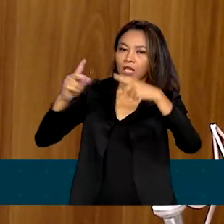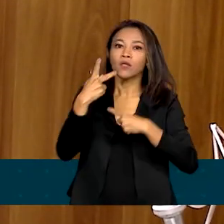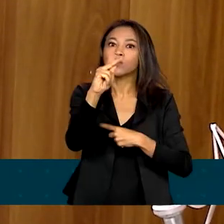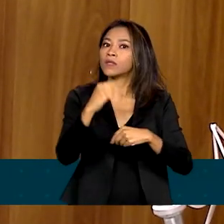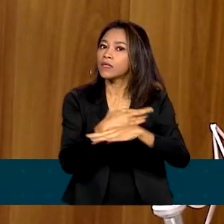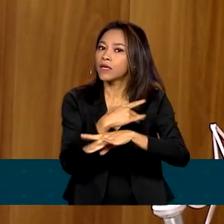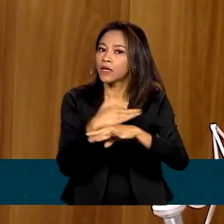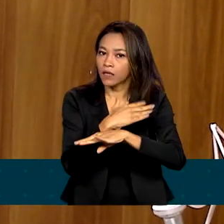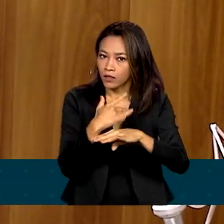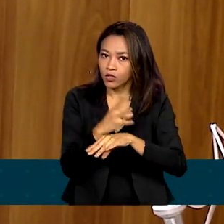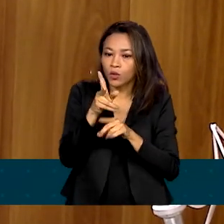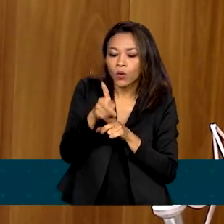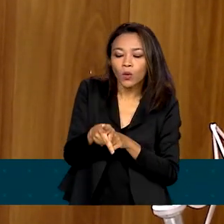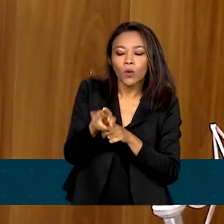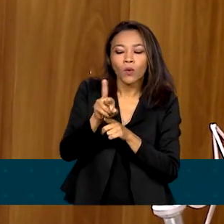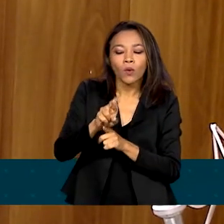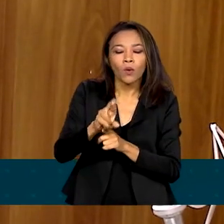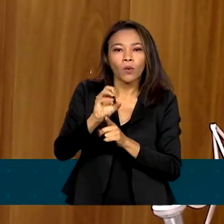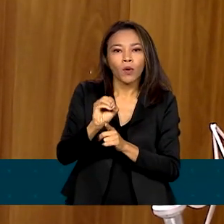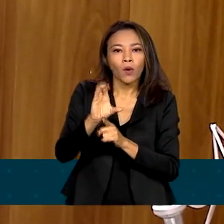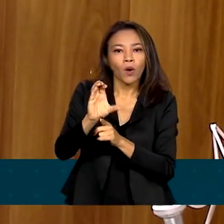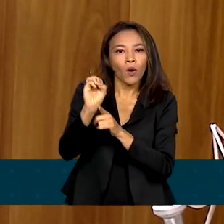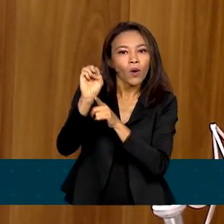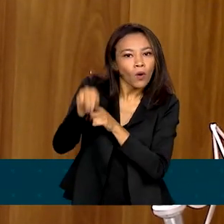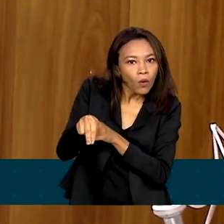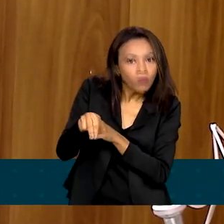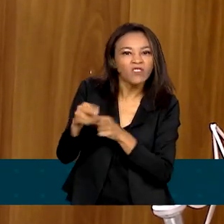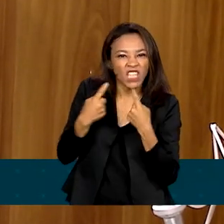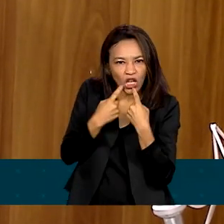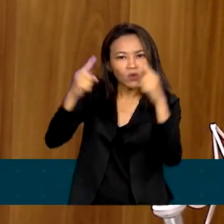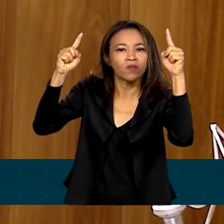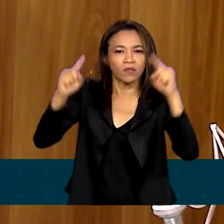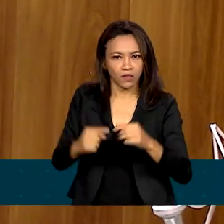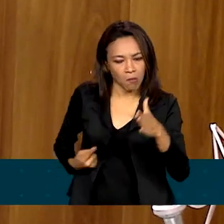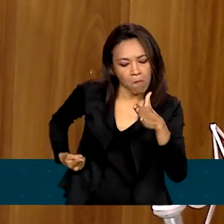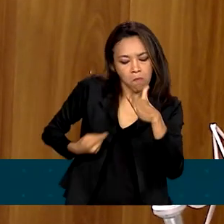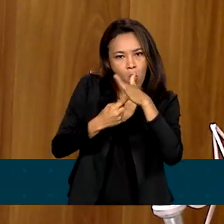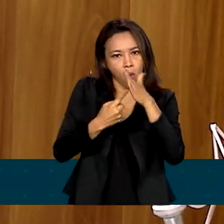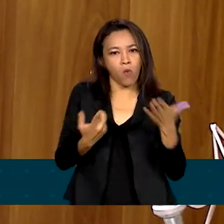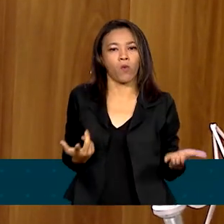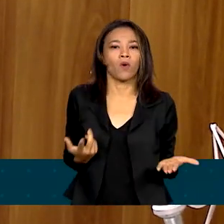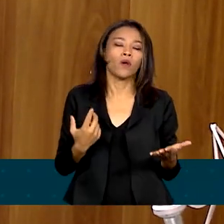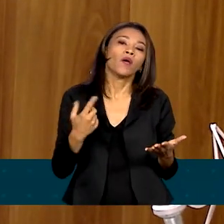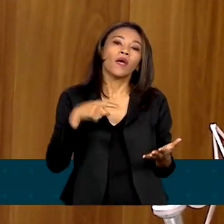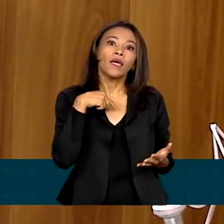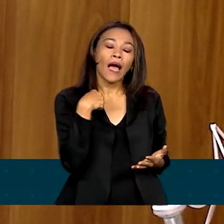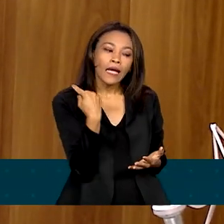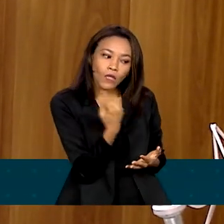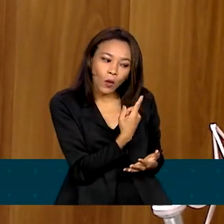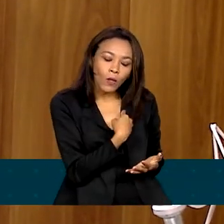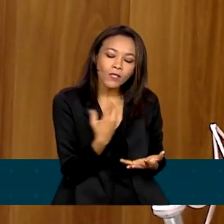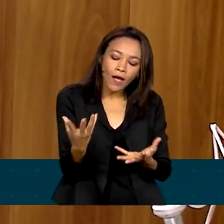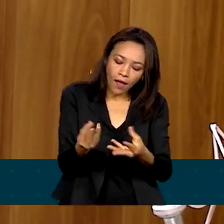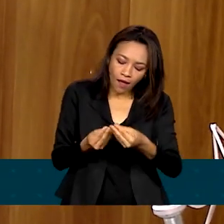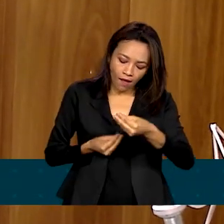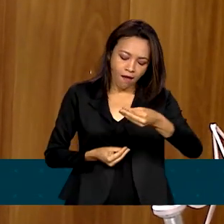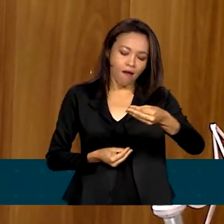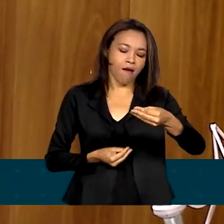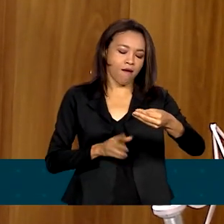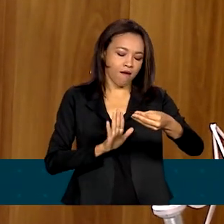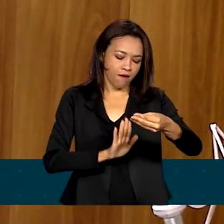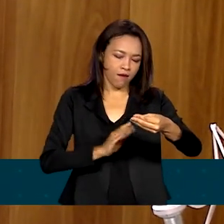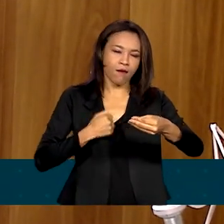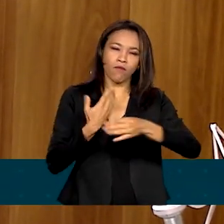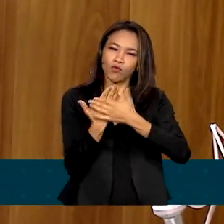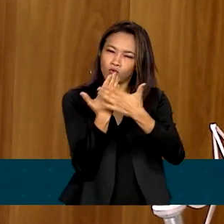ao PROCON do seu Estado, e da nossa parte nós vamos começar a efetivamente estudar esses